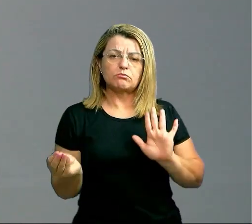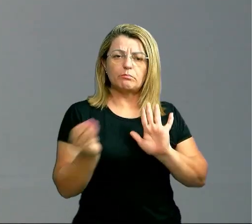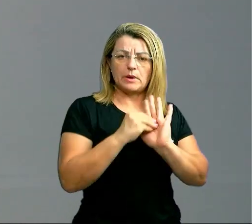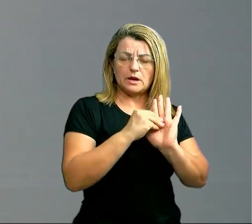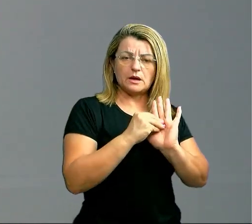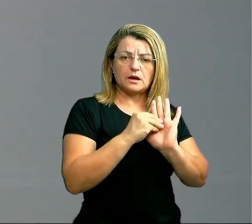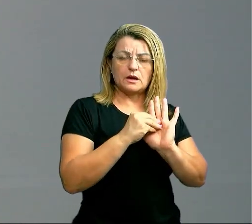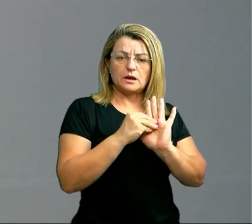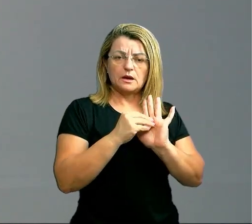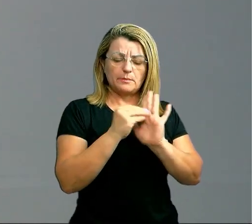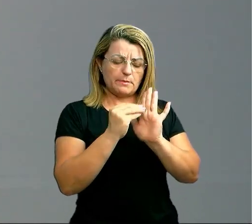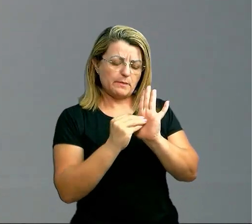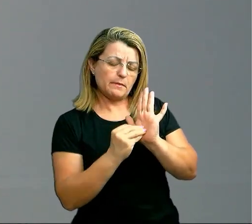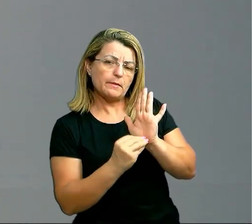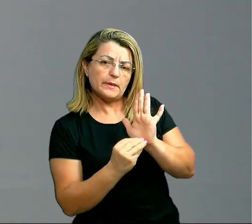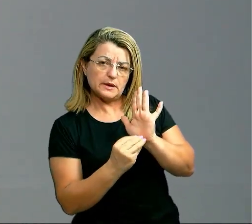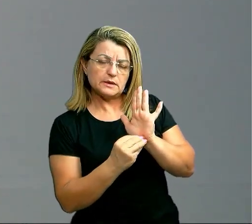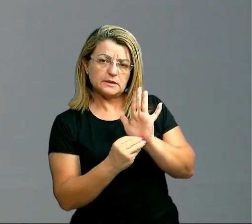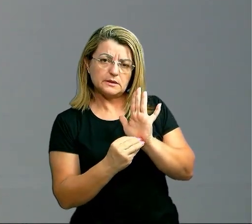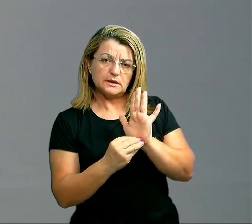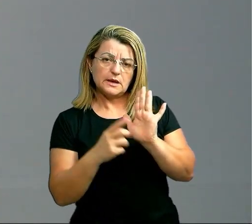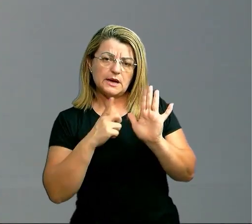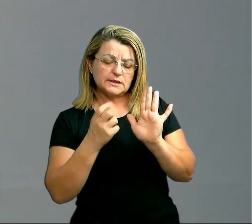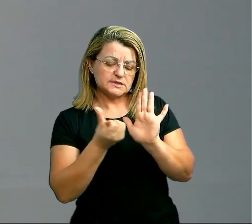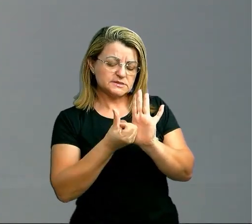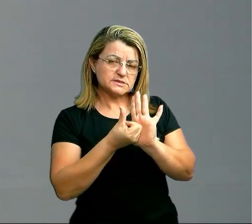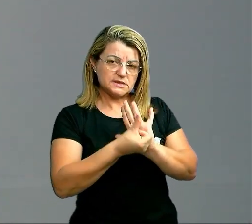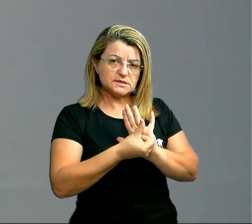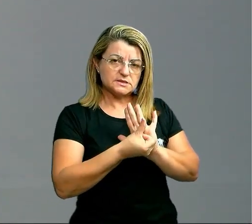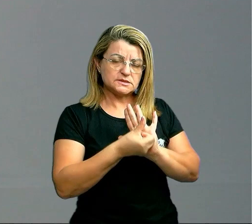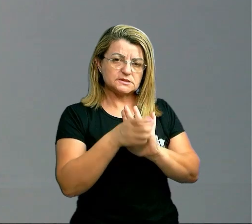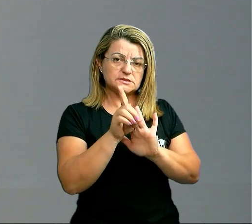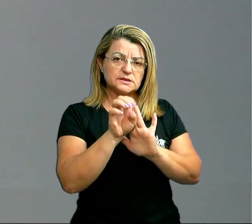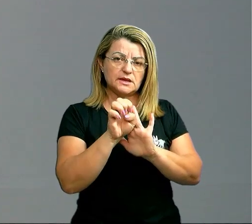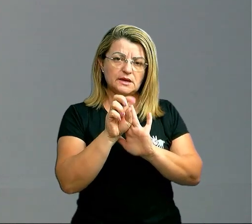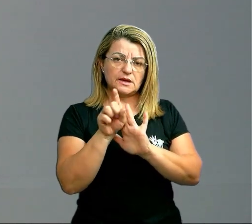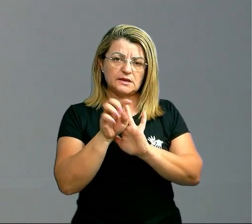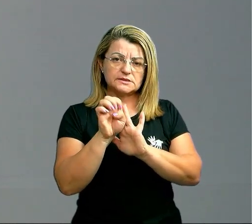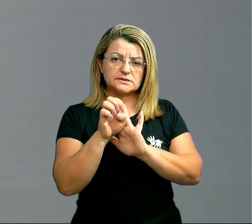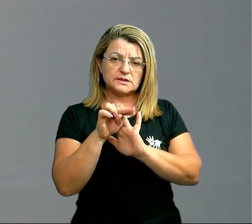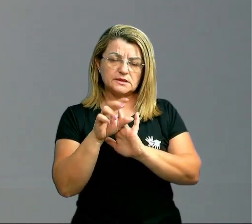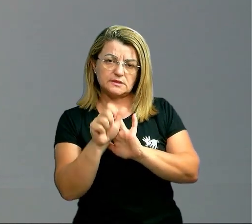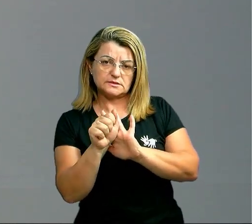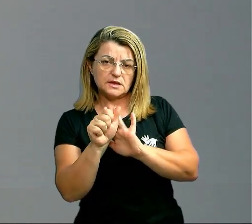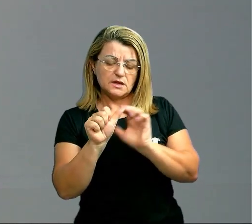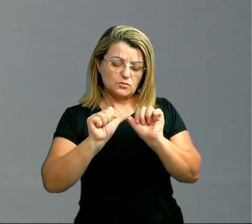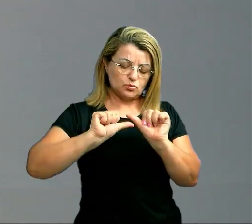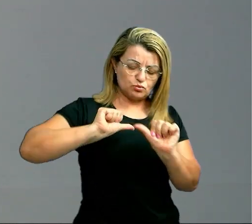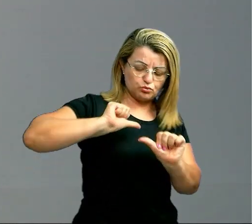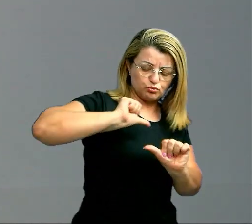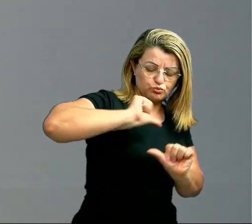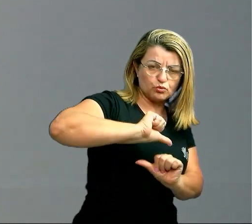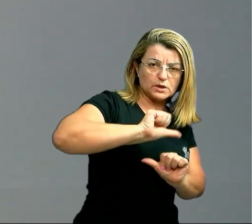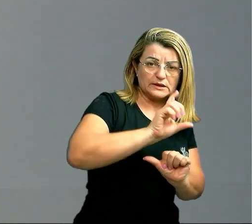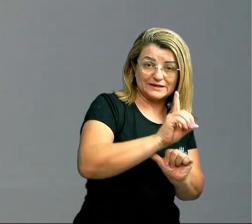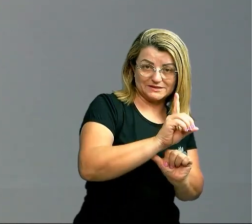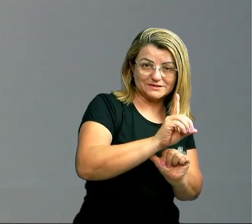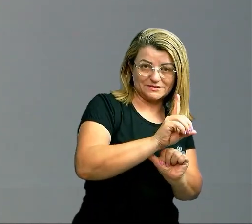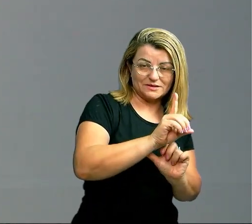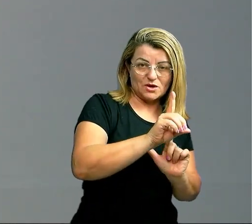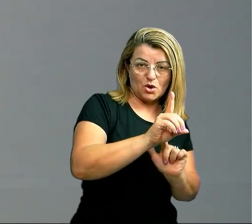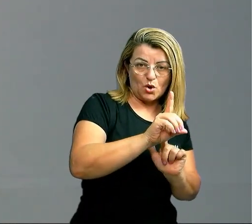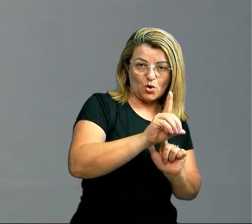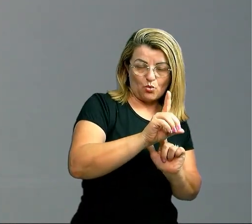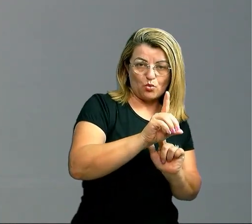correto? O teu jogo é caracterizado por seis dezenas, tá? Então, se você inverte a ordem dessas dezenas, o